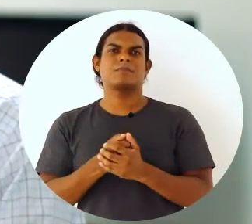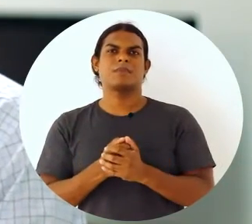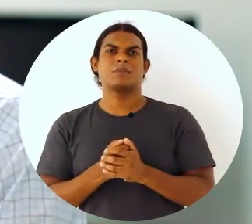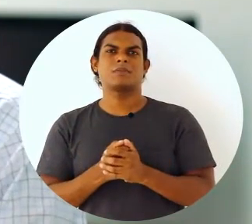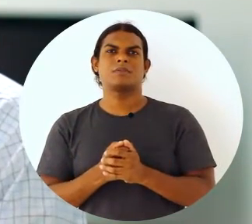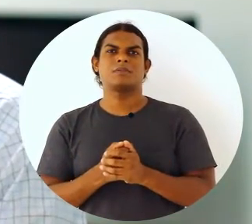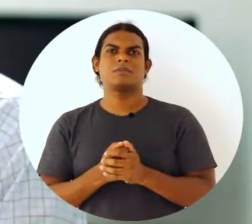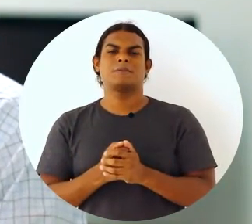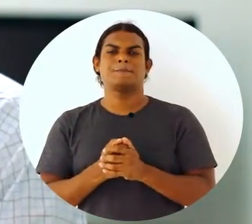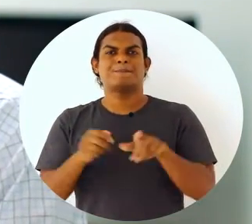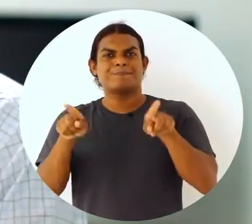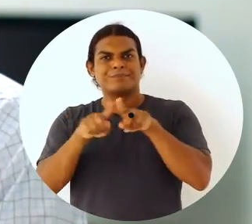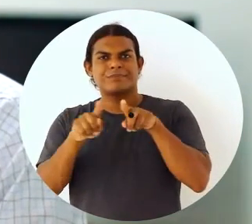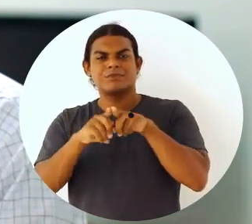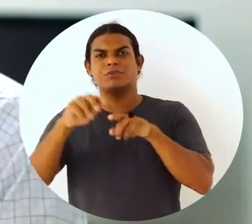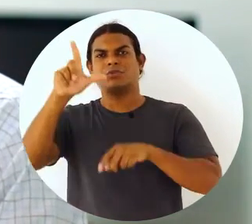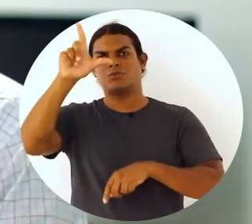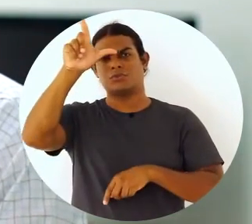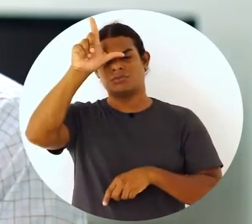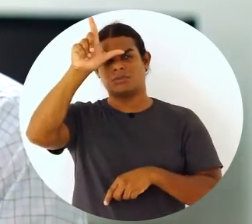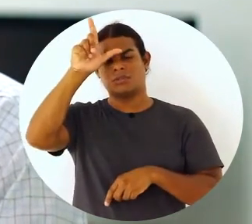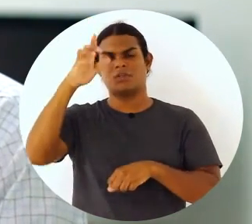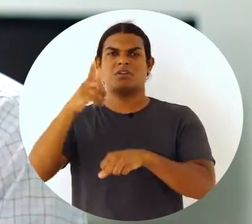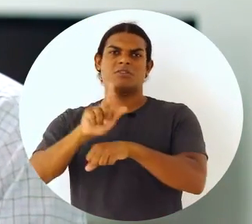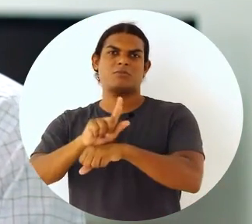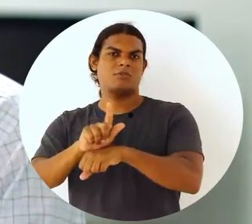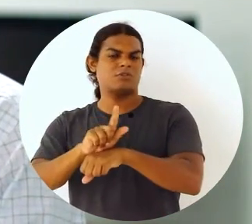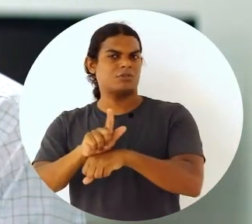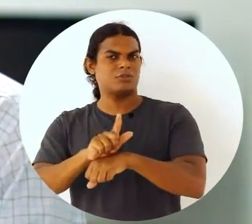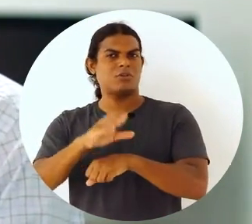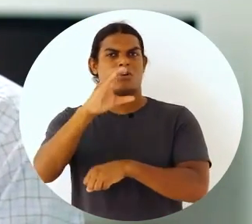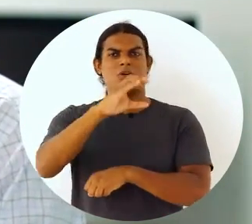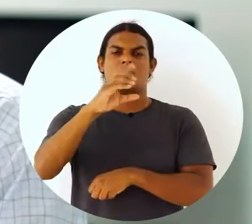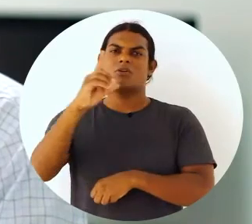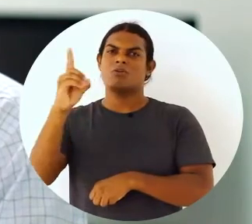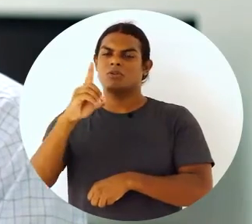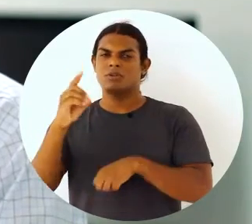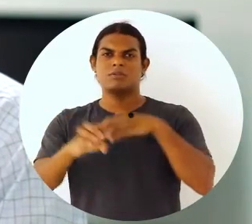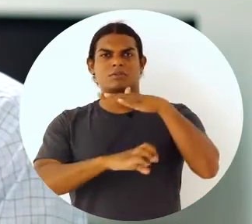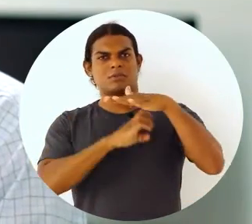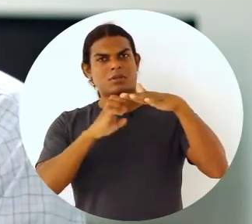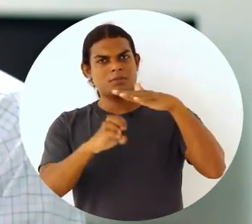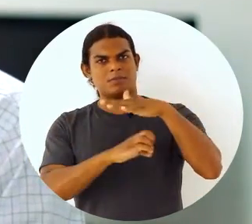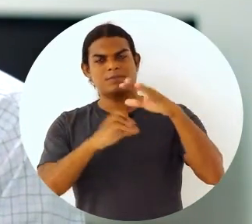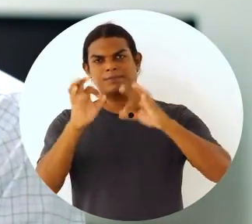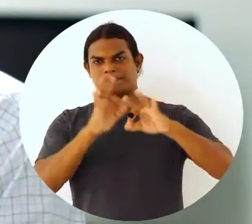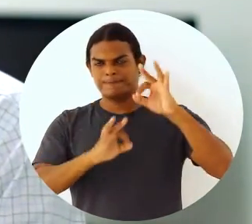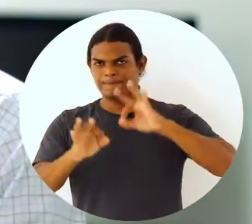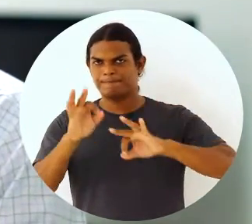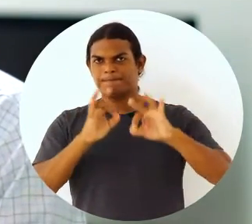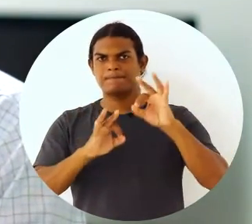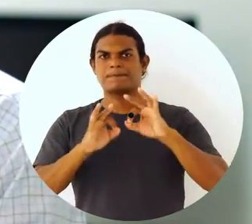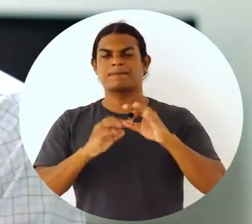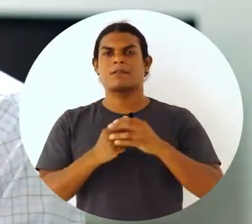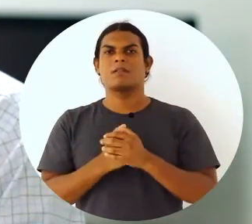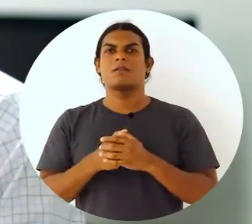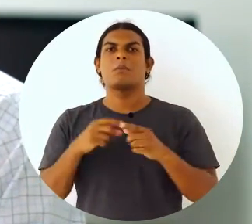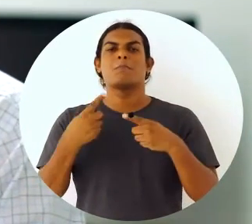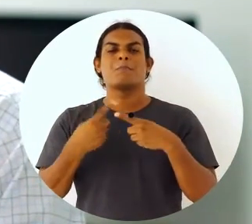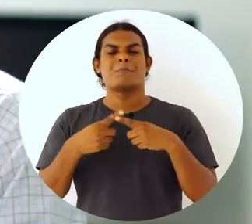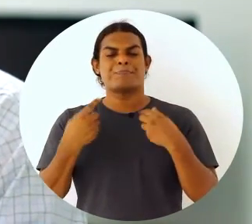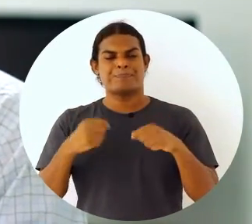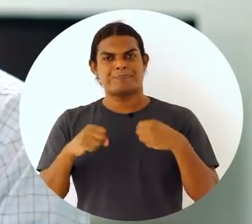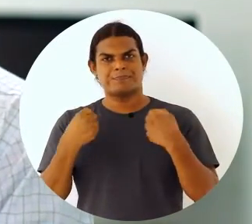chancela e junto com a liderança, com a chefia. Porque a chefia, a liderança na organização, ela tem que estar a par de todos esses